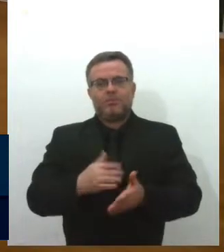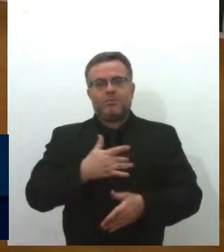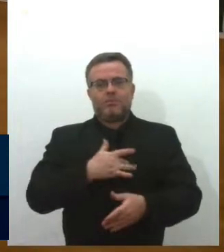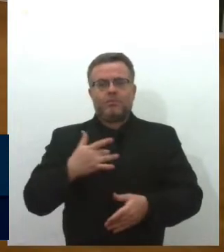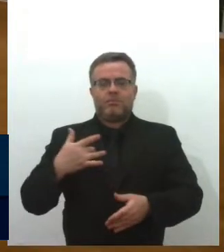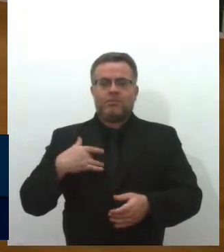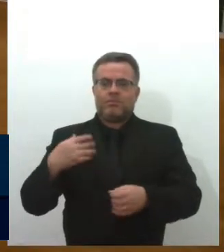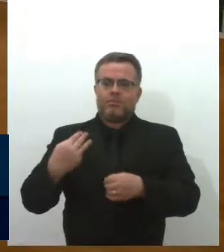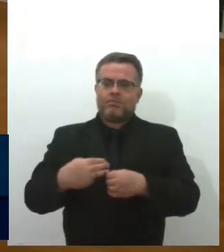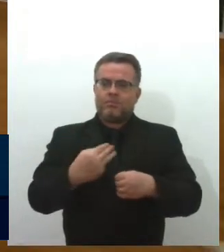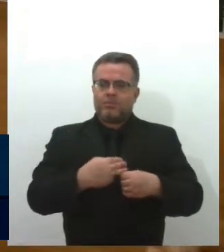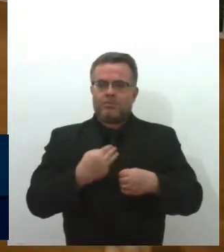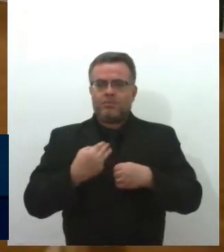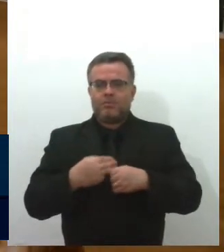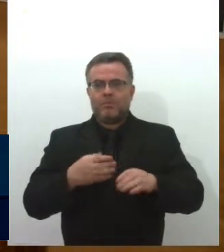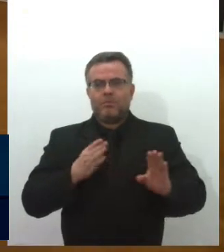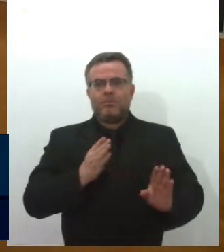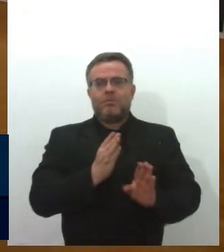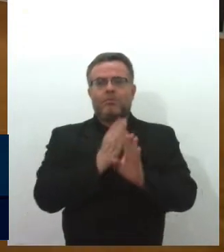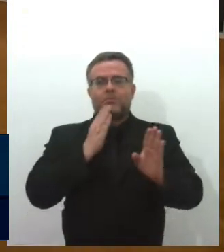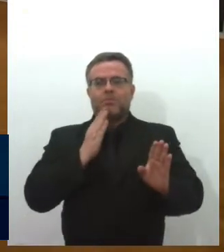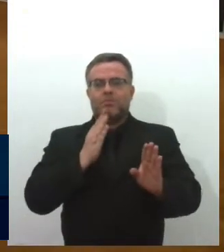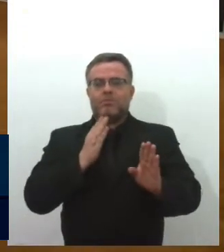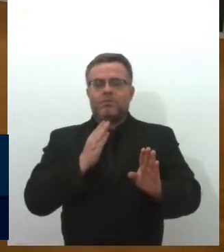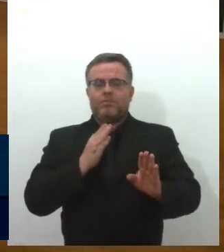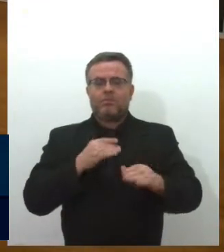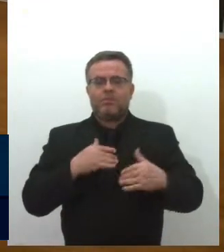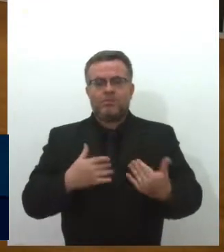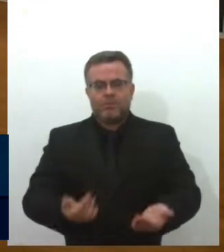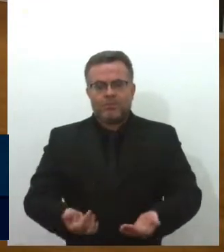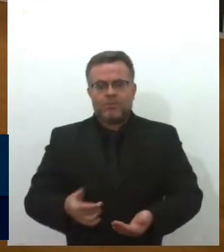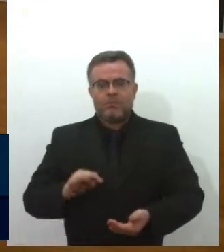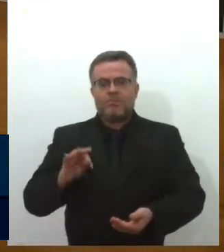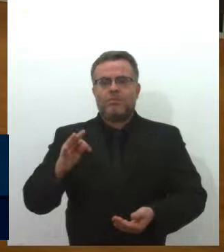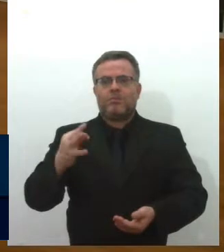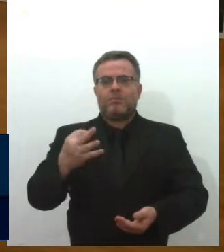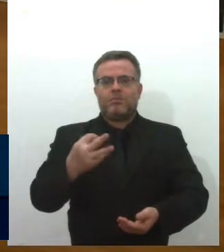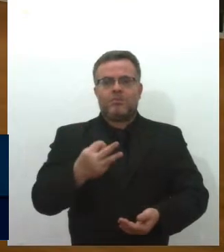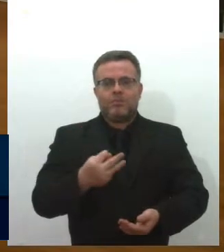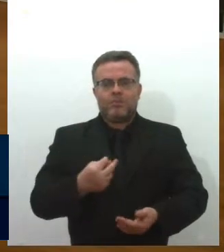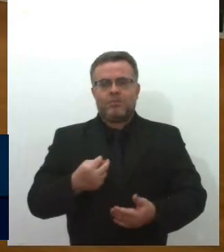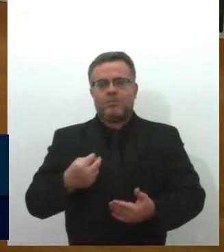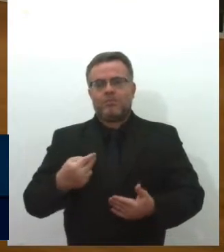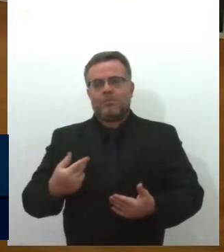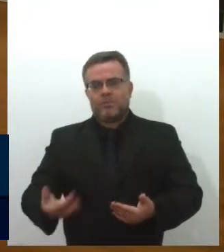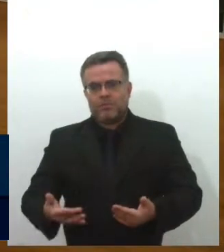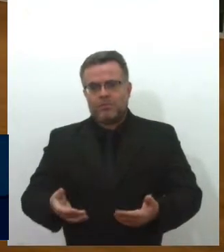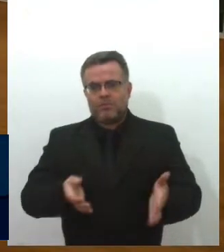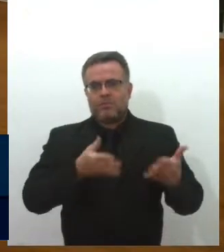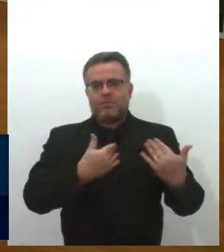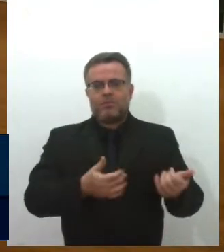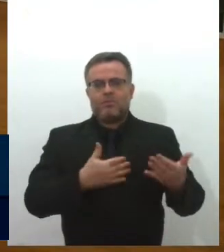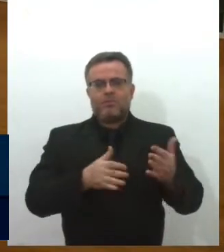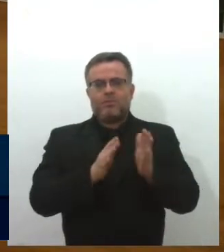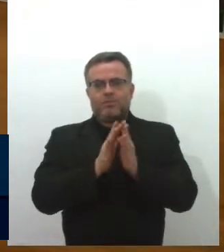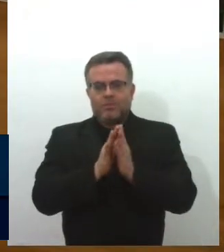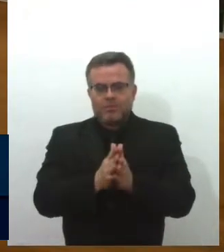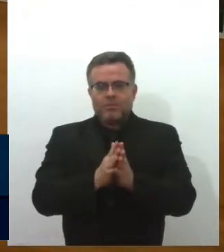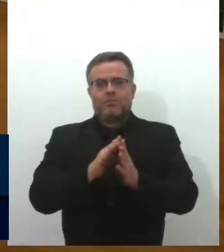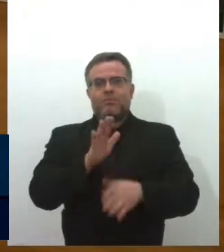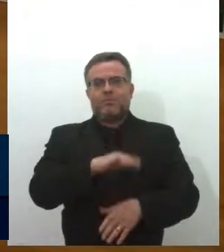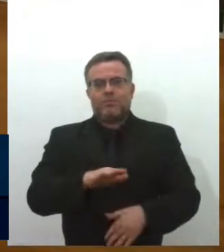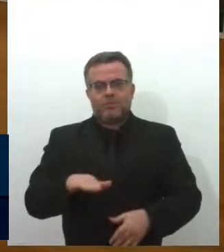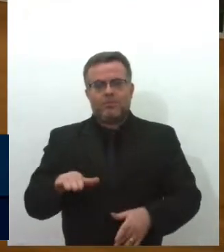município identificou todos os jovens, as crianças